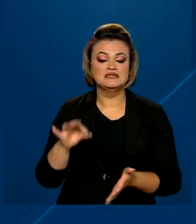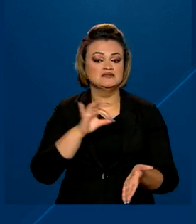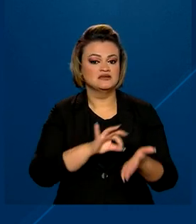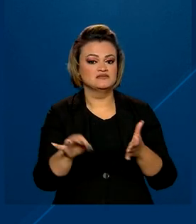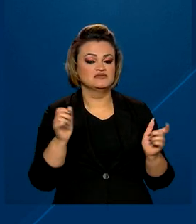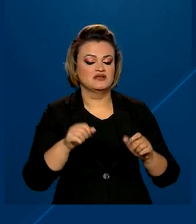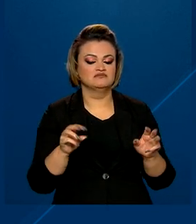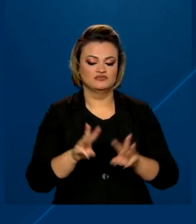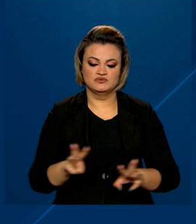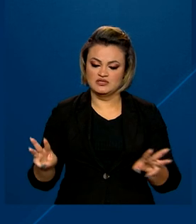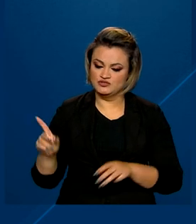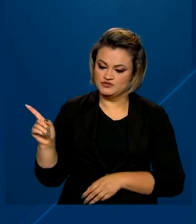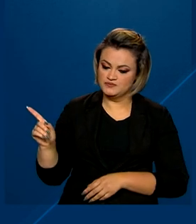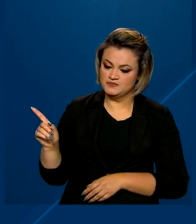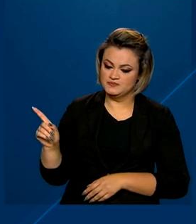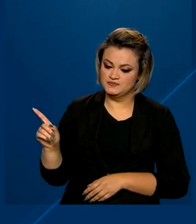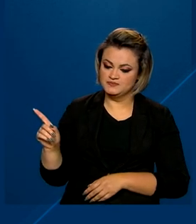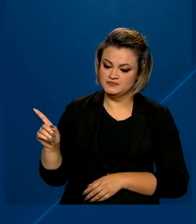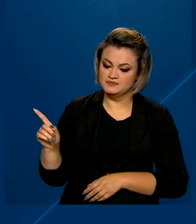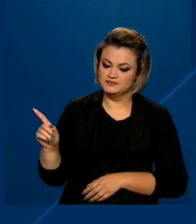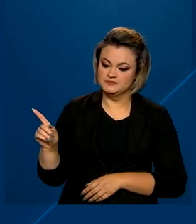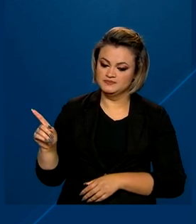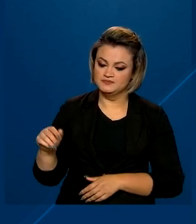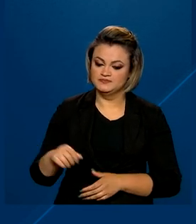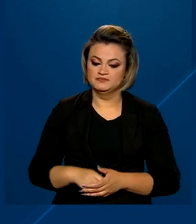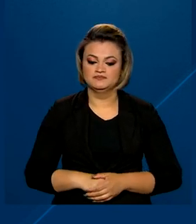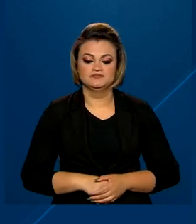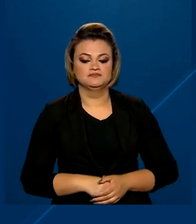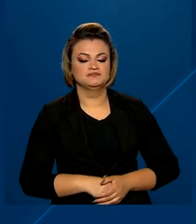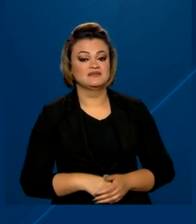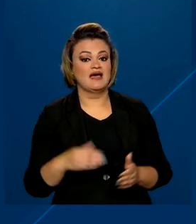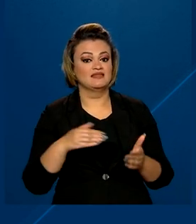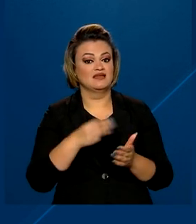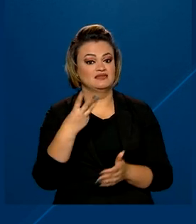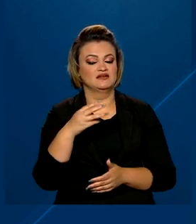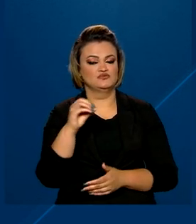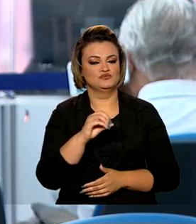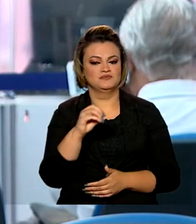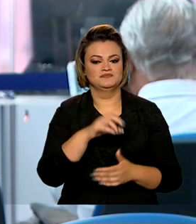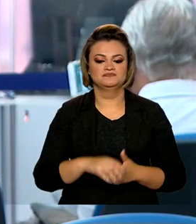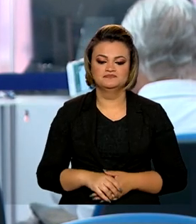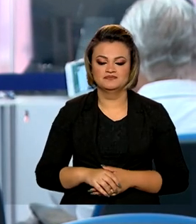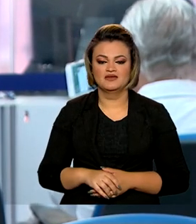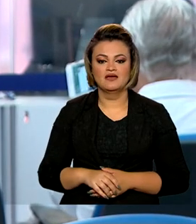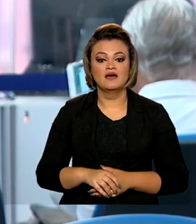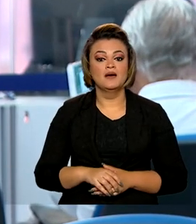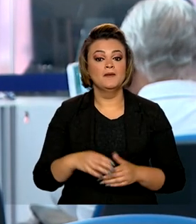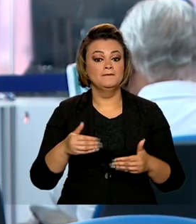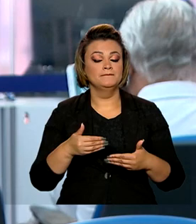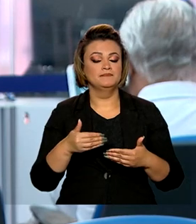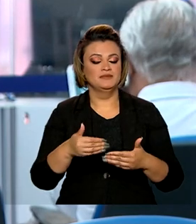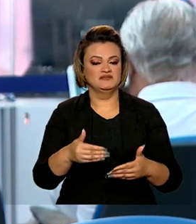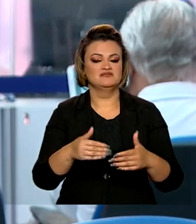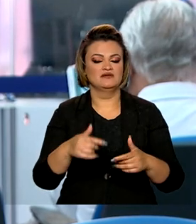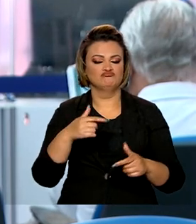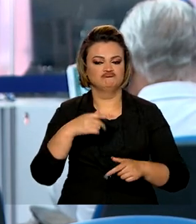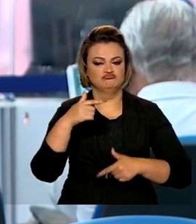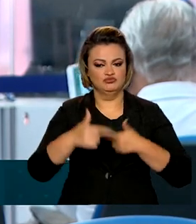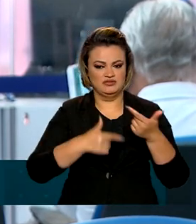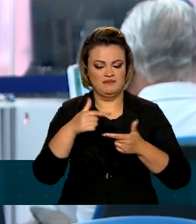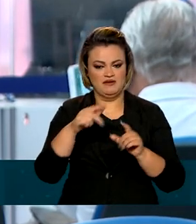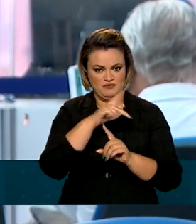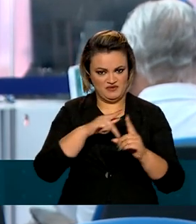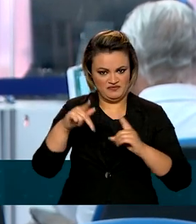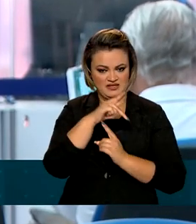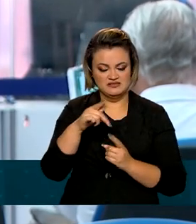inscrições poderão ser feitas até o dia 3 de outubro no site do Sebrasp. Segundo o Ministério do Trabalho e Previdência, a